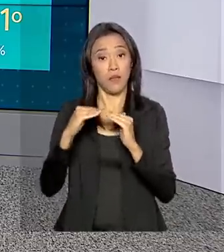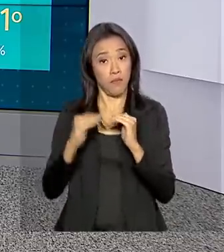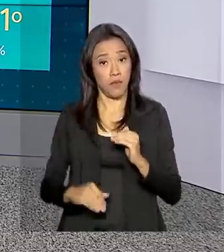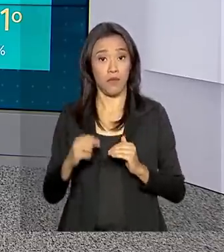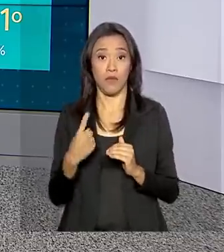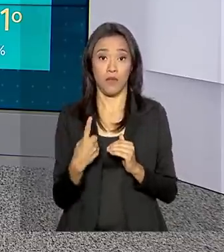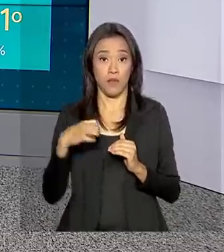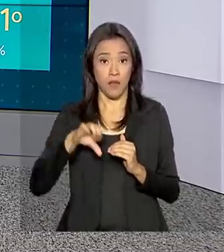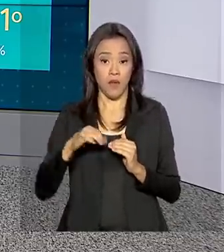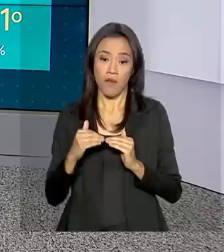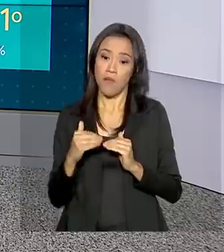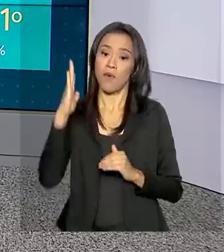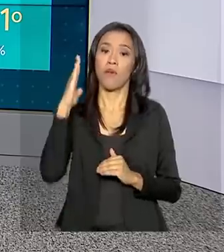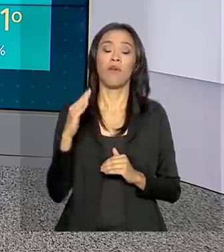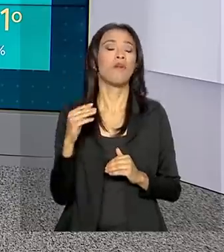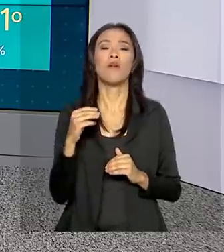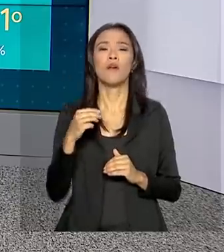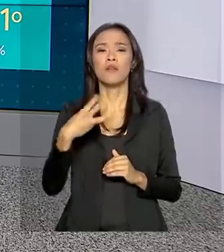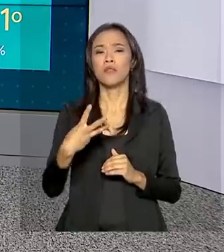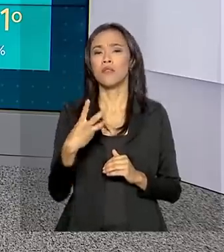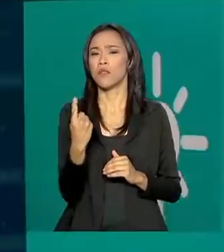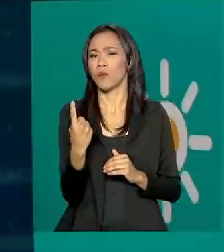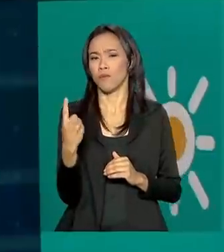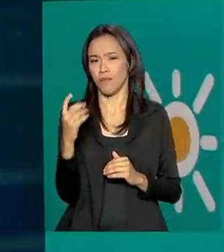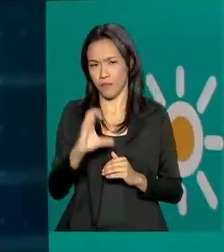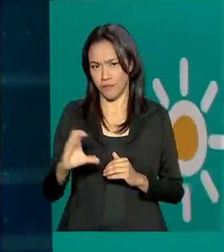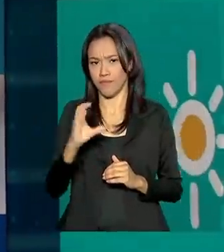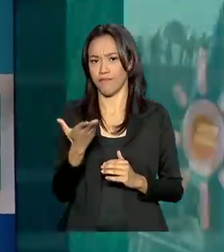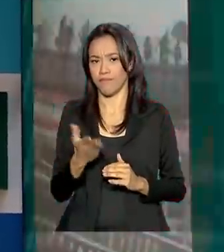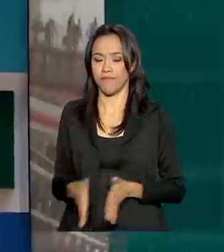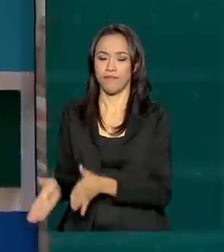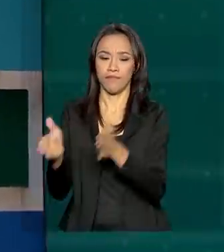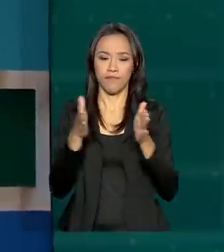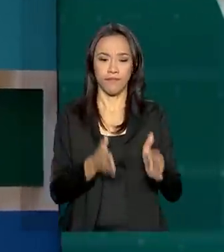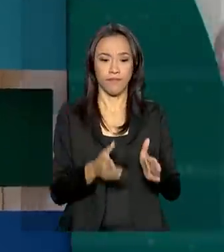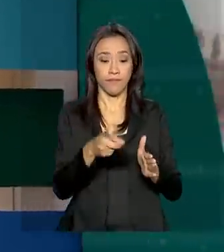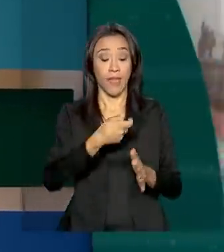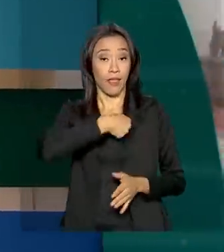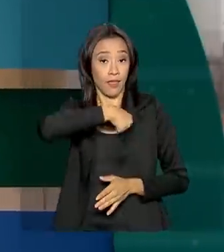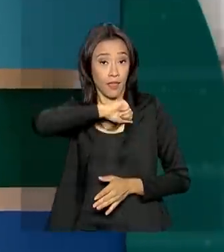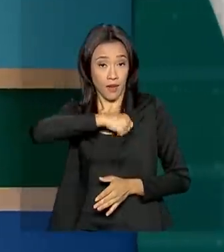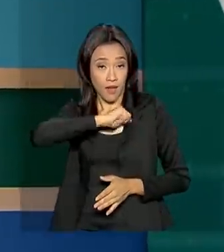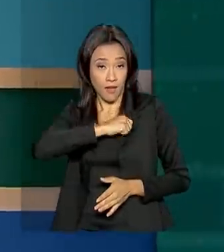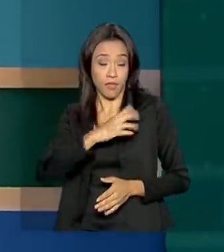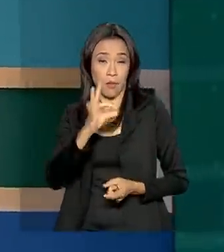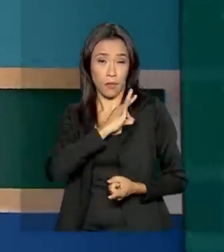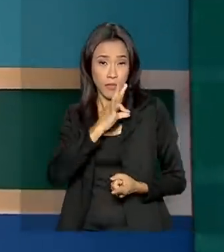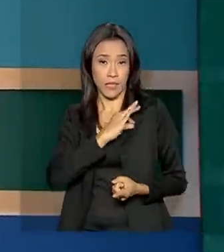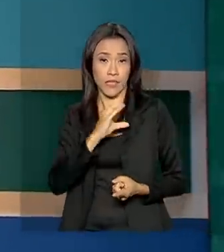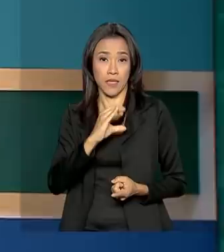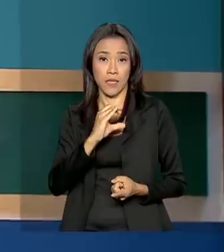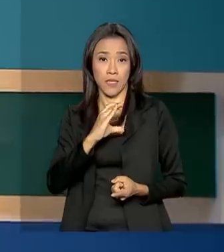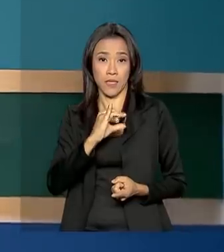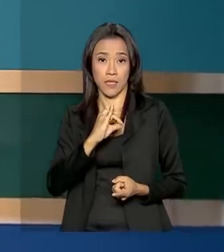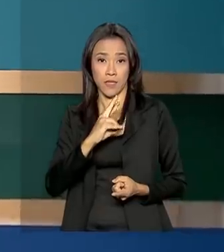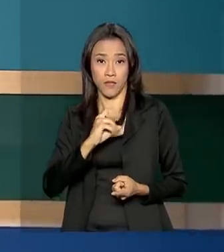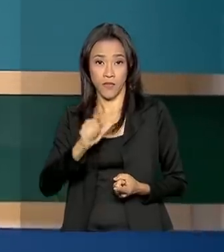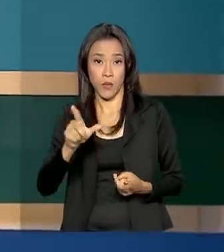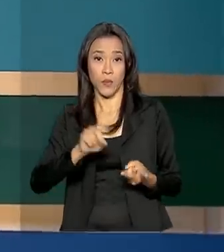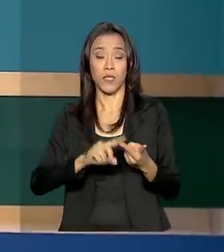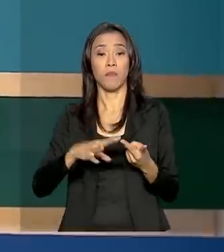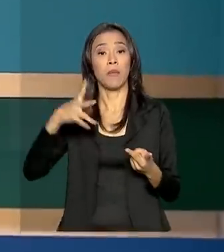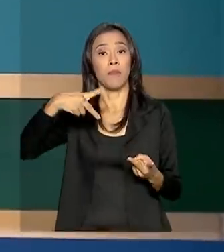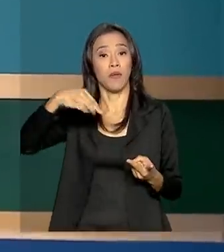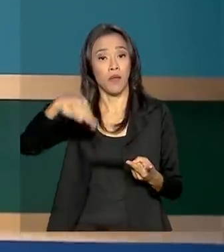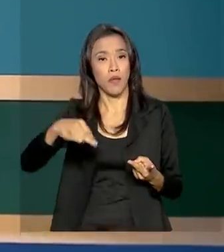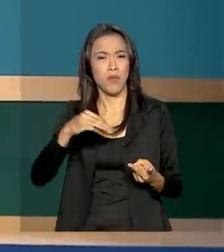de 19 e máxima de 31 graus. Delegados da Polícia Civil e oficiais da Polícia Militar